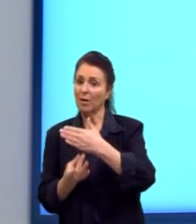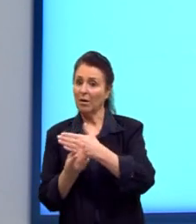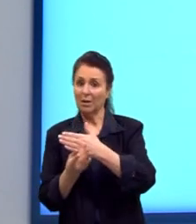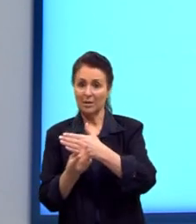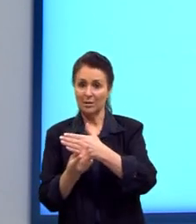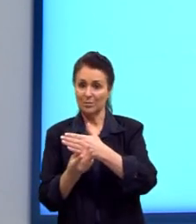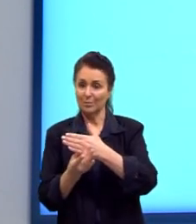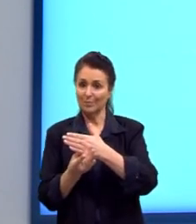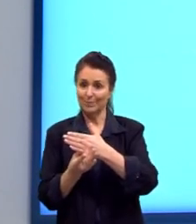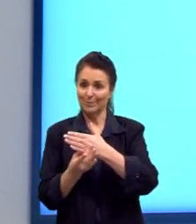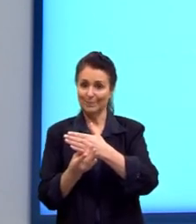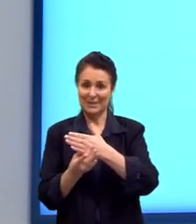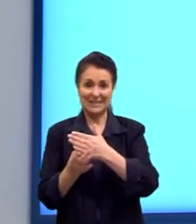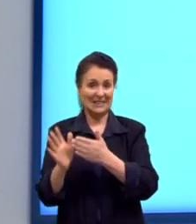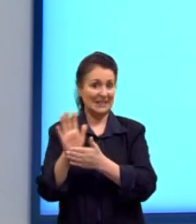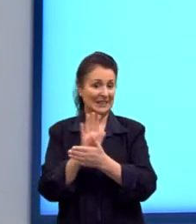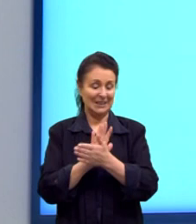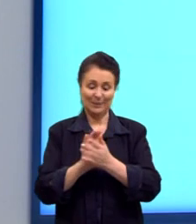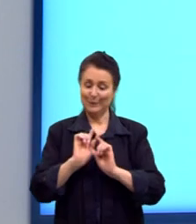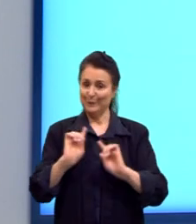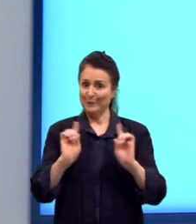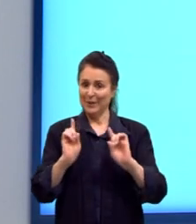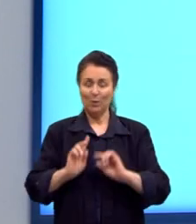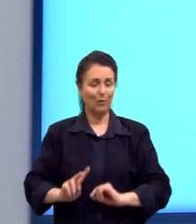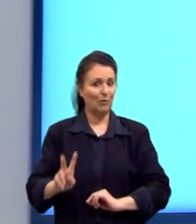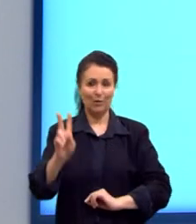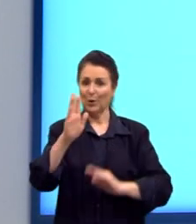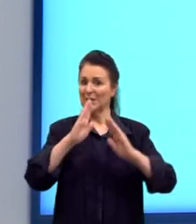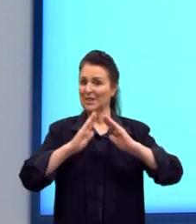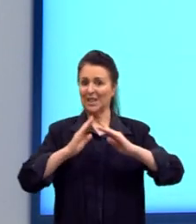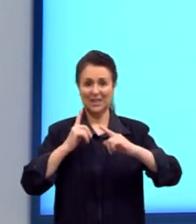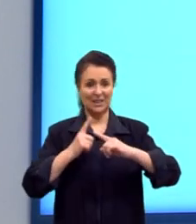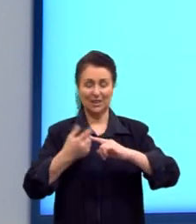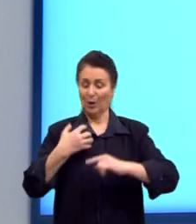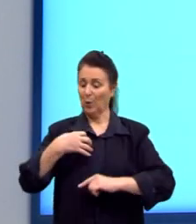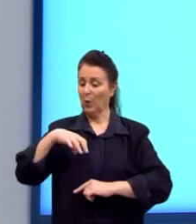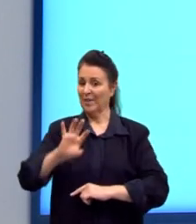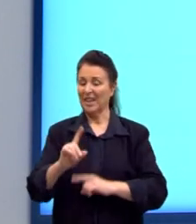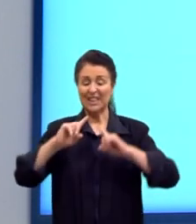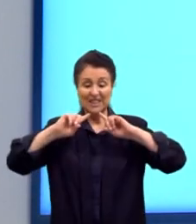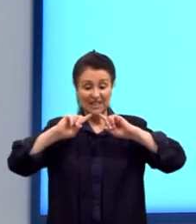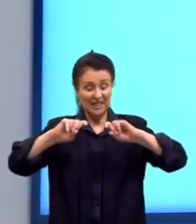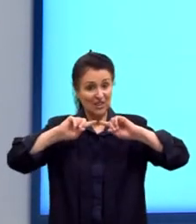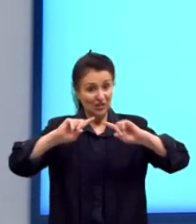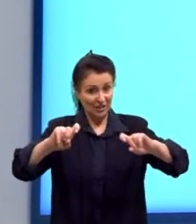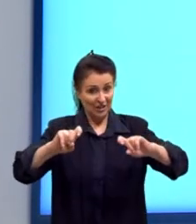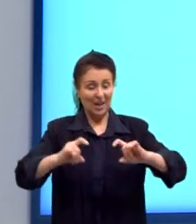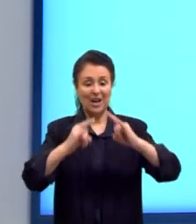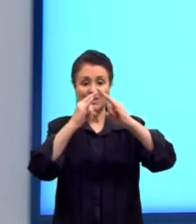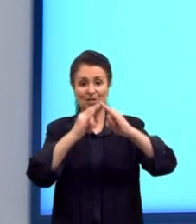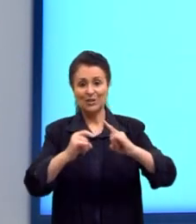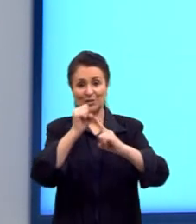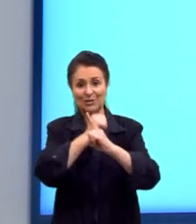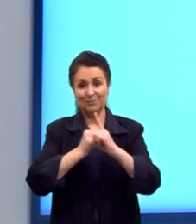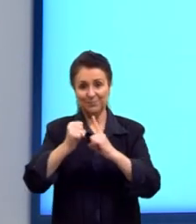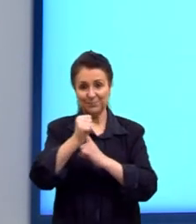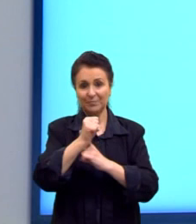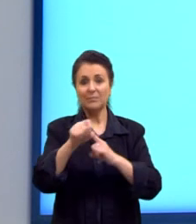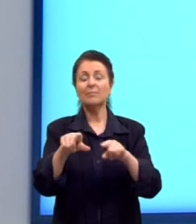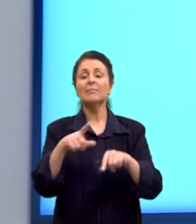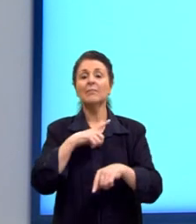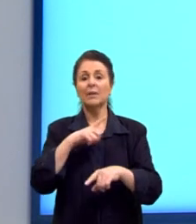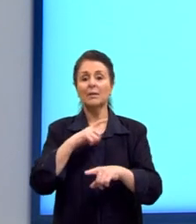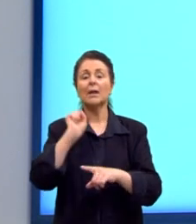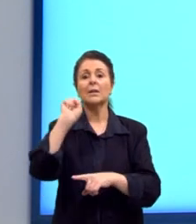de nenhuma maneira, ele valoriza a igreja. Bem, pelo contrário, é crítica às instituições sociais. Mas ele tem, sim,